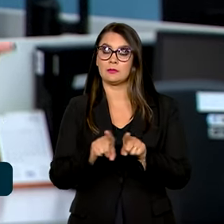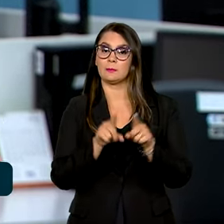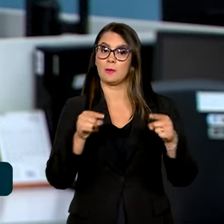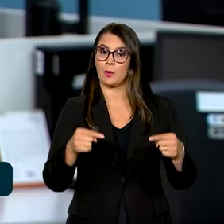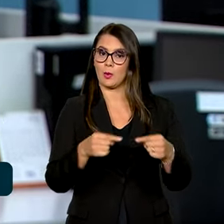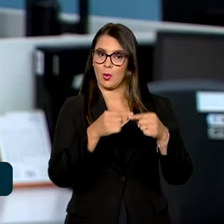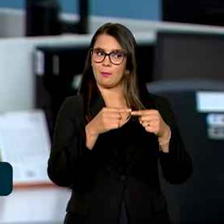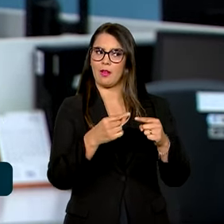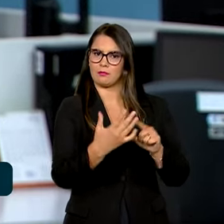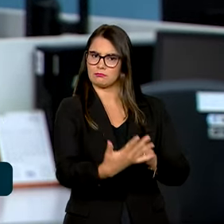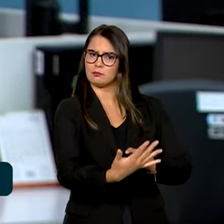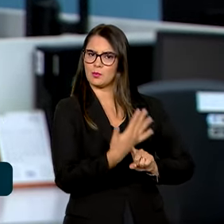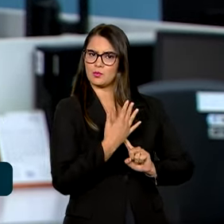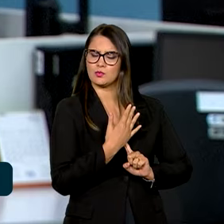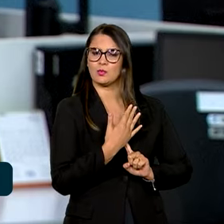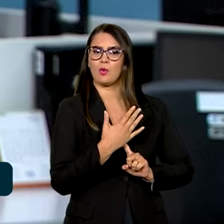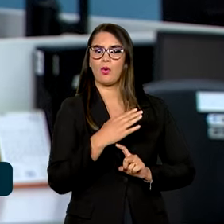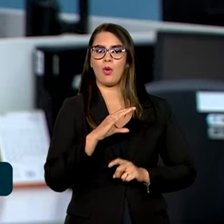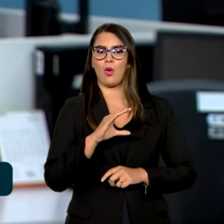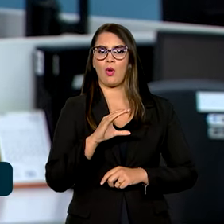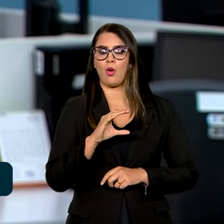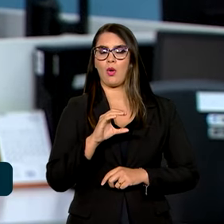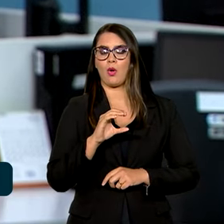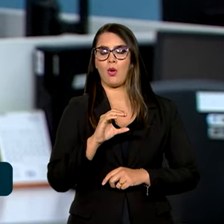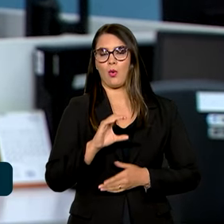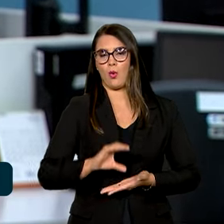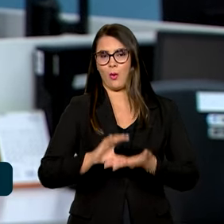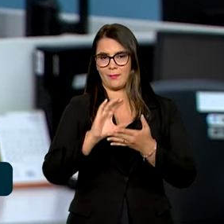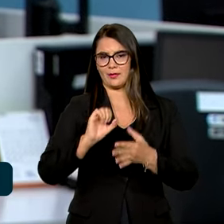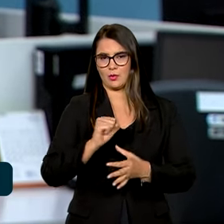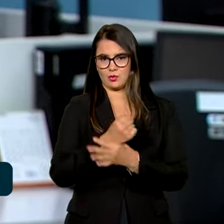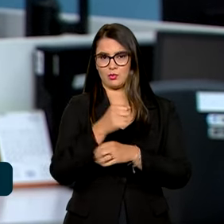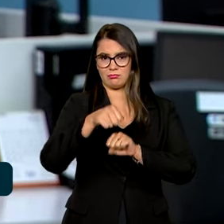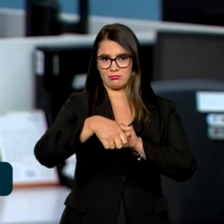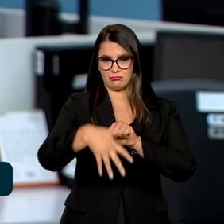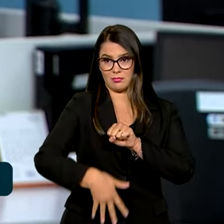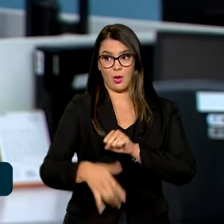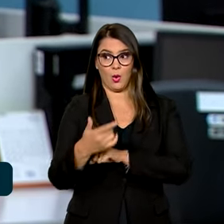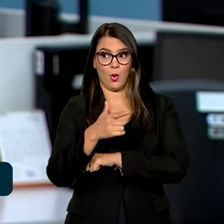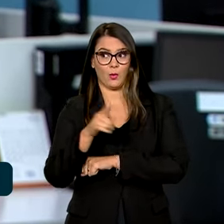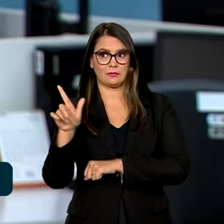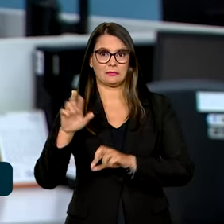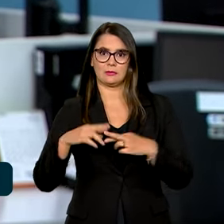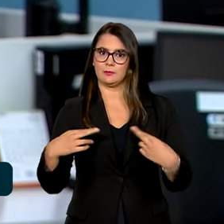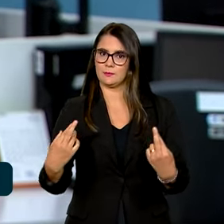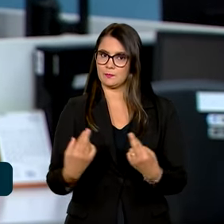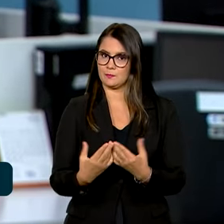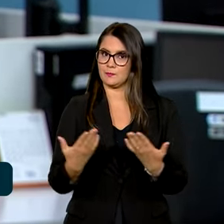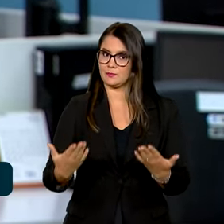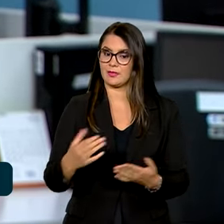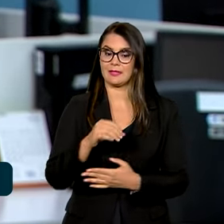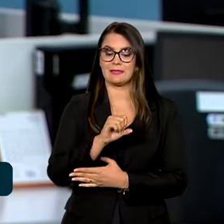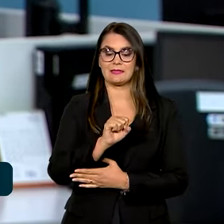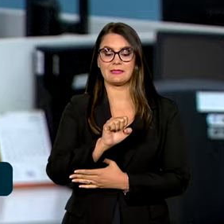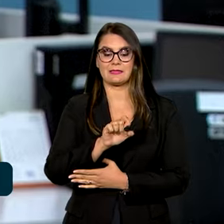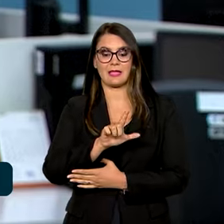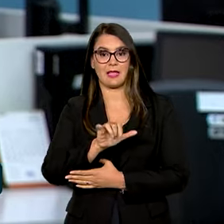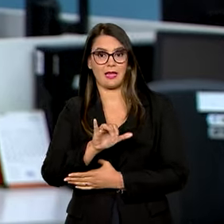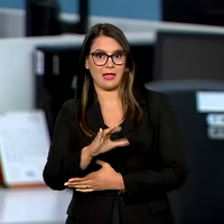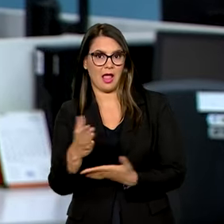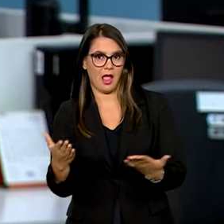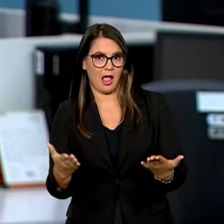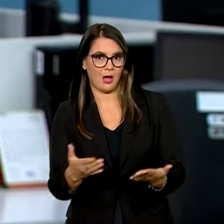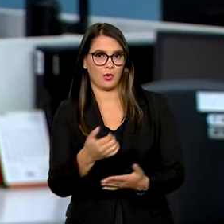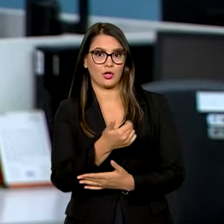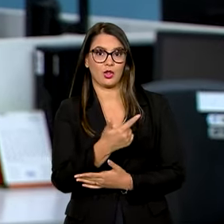com o que foi sinalizado pelo Comitê de Política Monetária do Banco Central nas outras reuniões. Com isso, a Selic está agora em 12